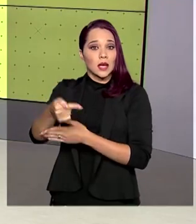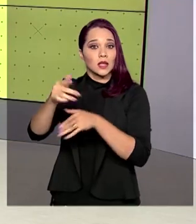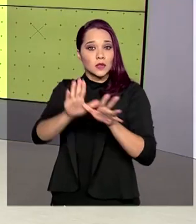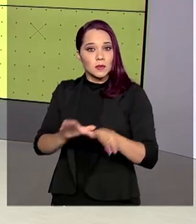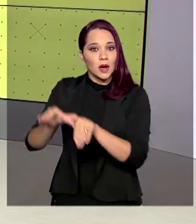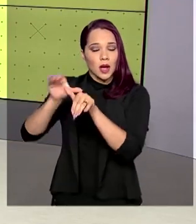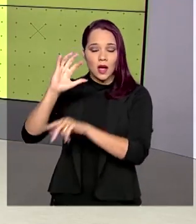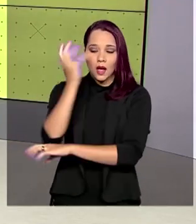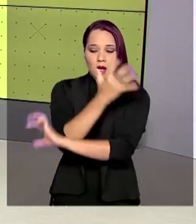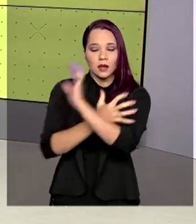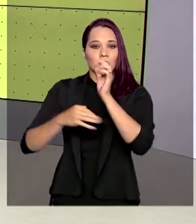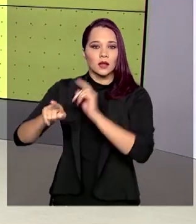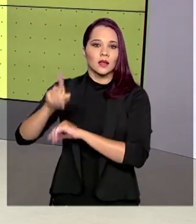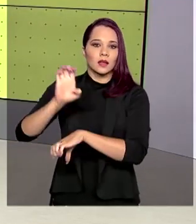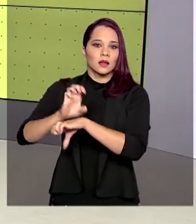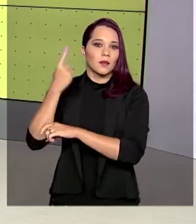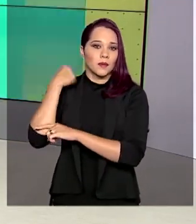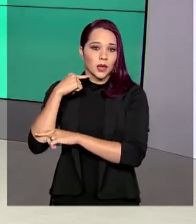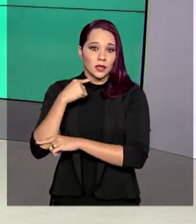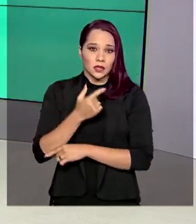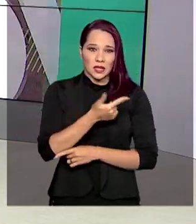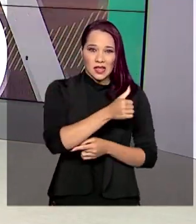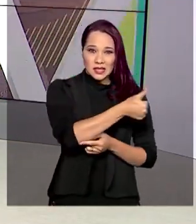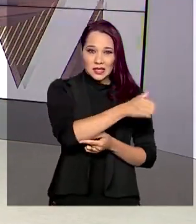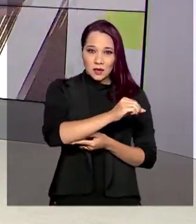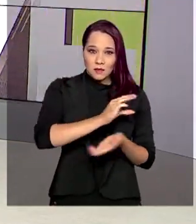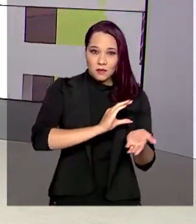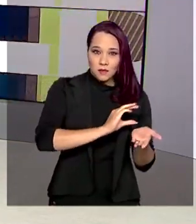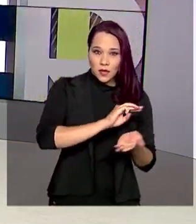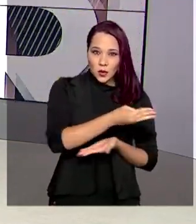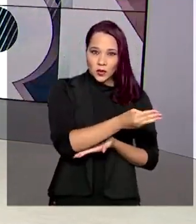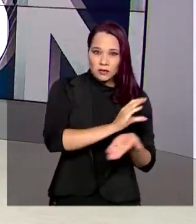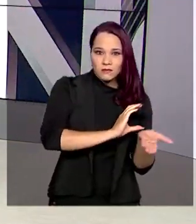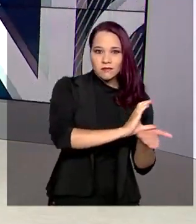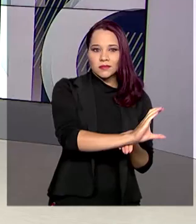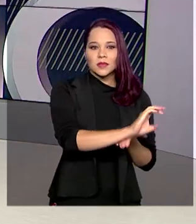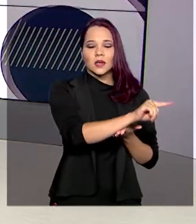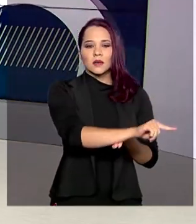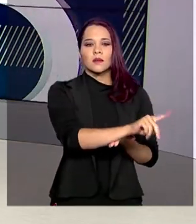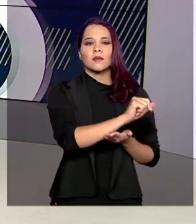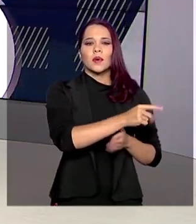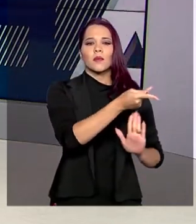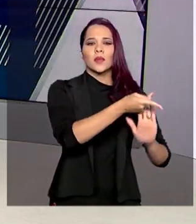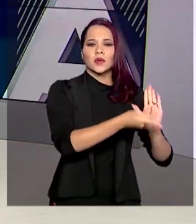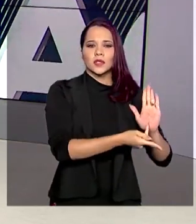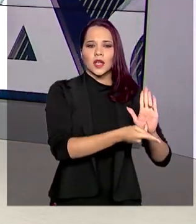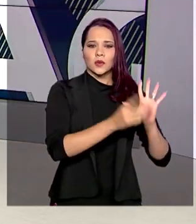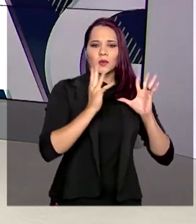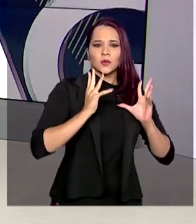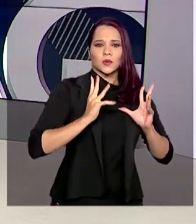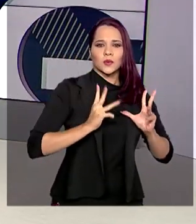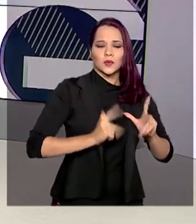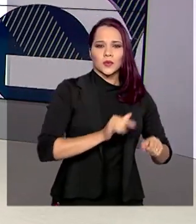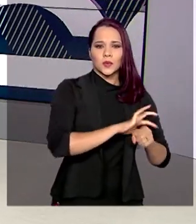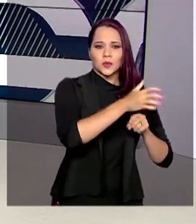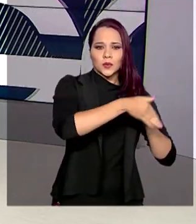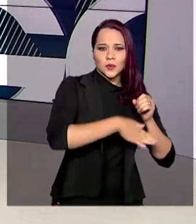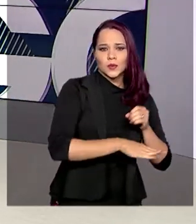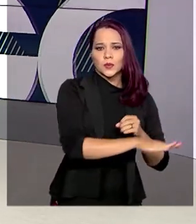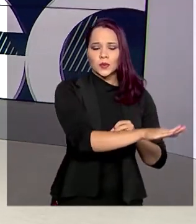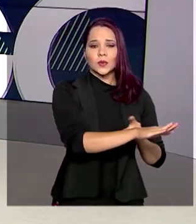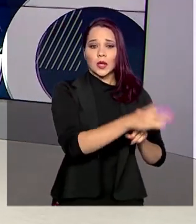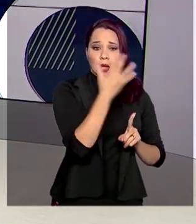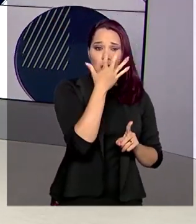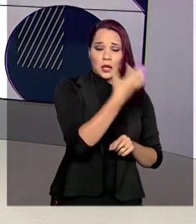nacionais no estado de Minas Gerais. E os outros R 100 milhões vão ser utilizados em projetos de saneamento básico e resíduos